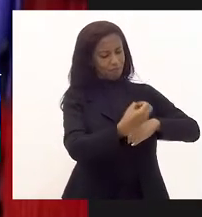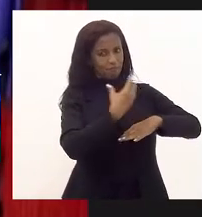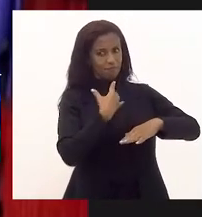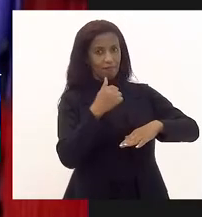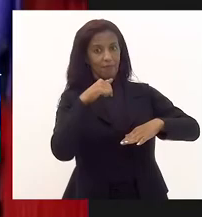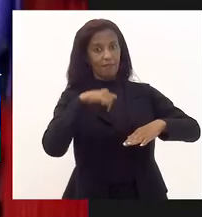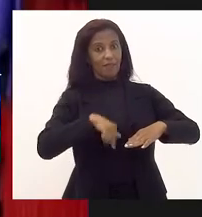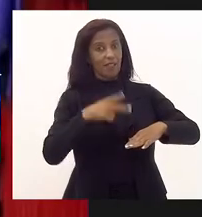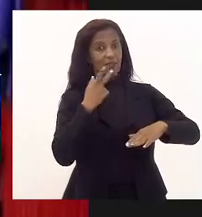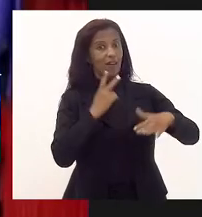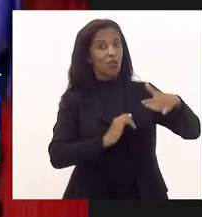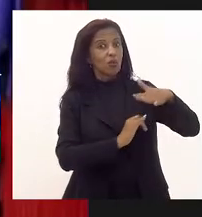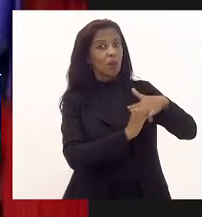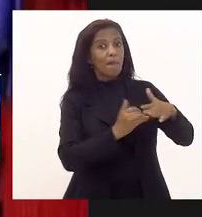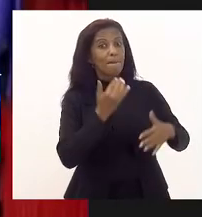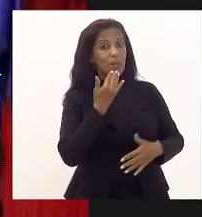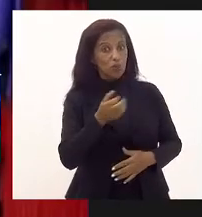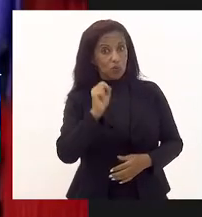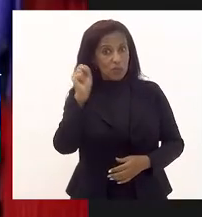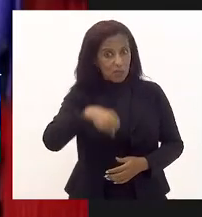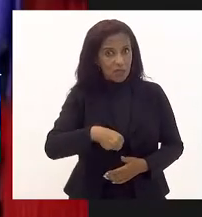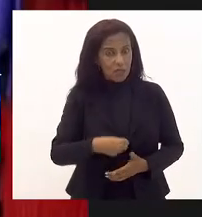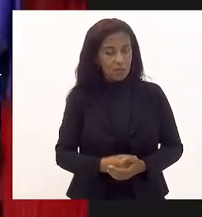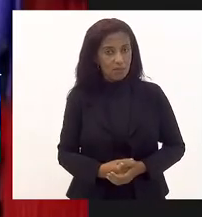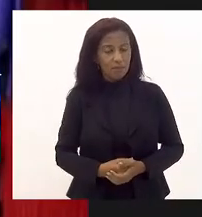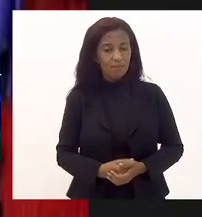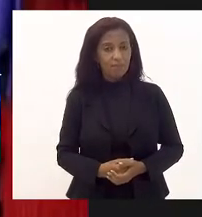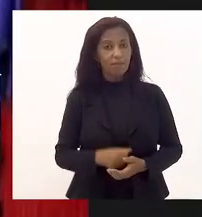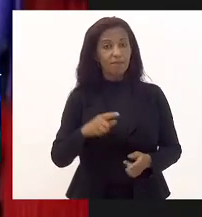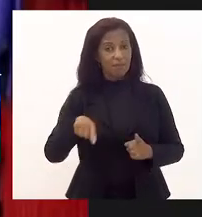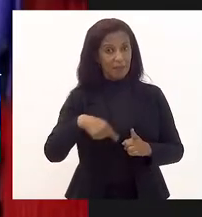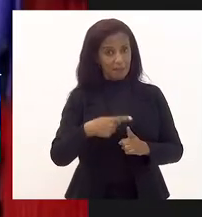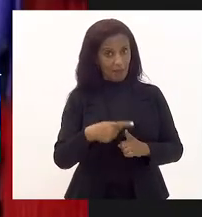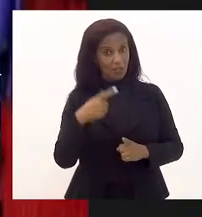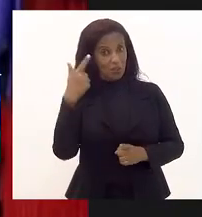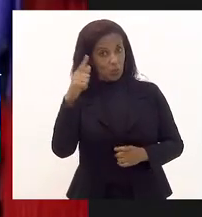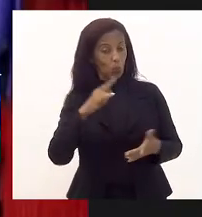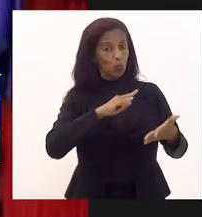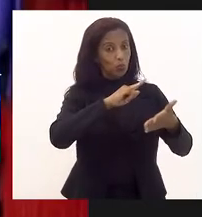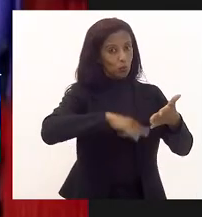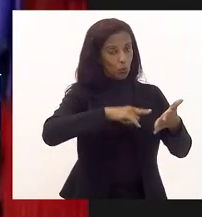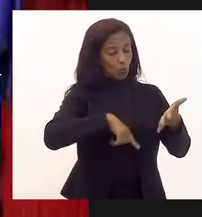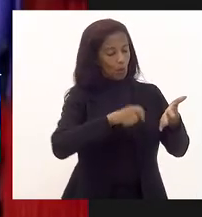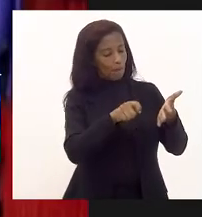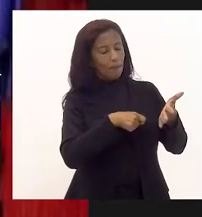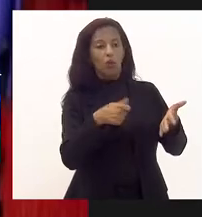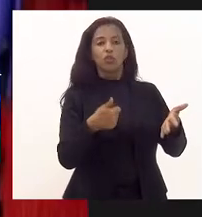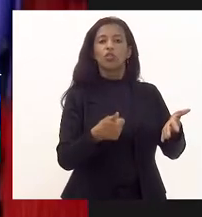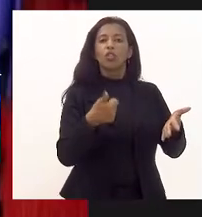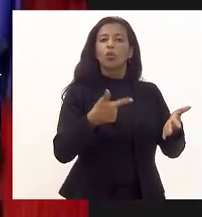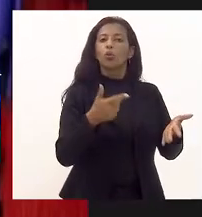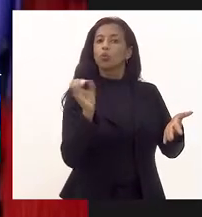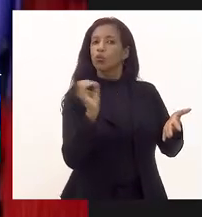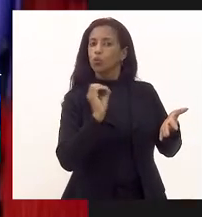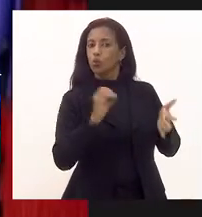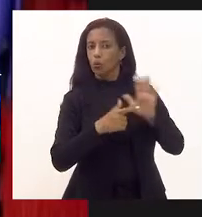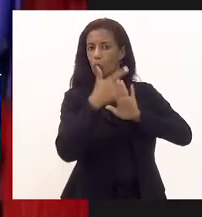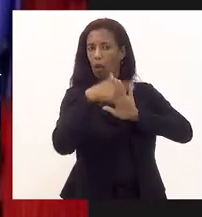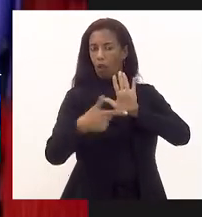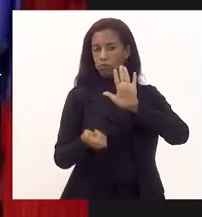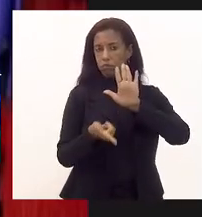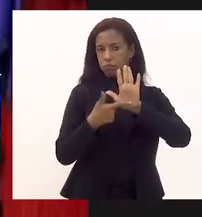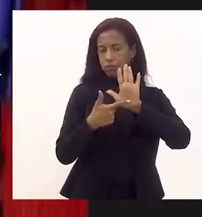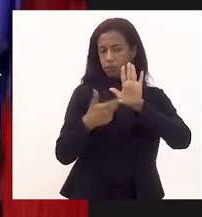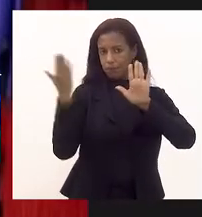diz que o Instituto solicitou sim. Tem mais, eu tenho outro documento datado no dia 12 de outubro, também está aqui em